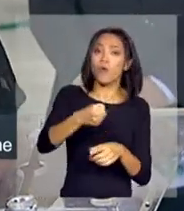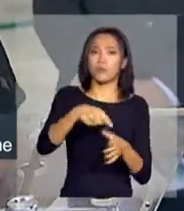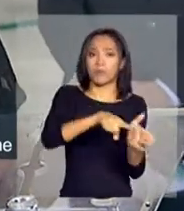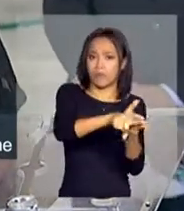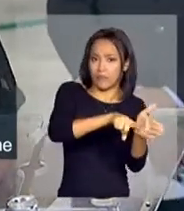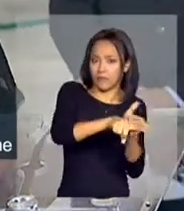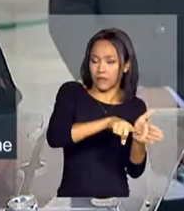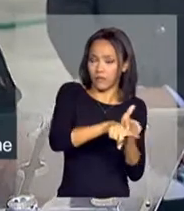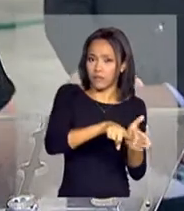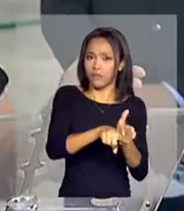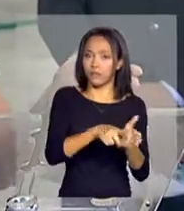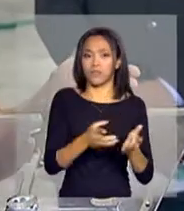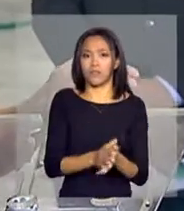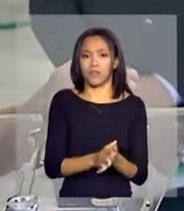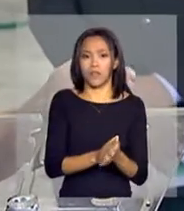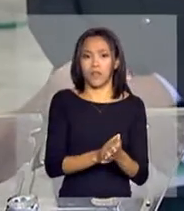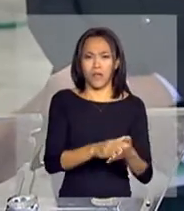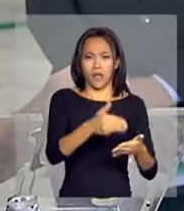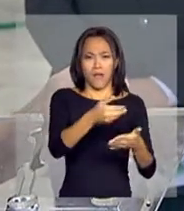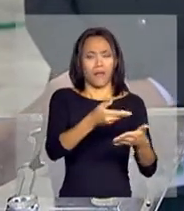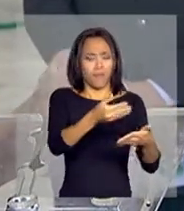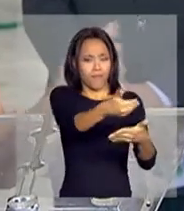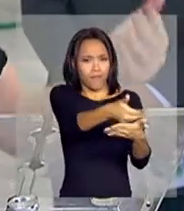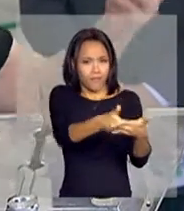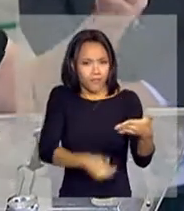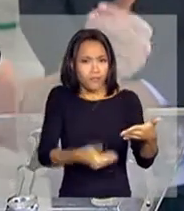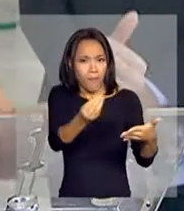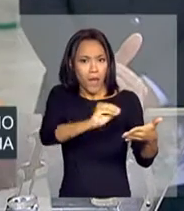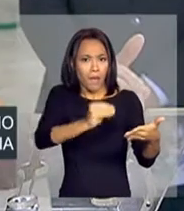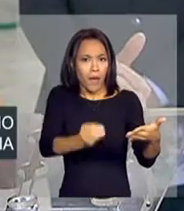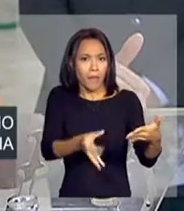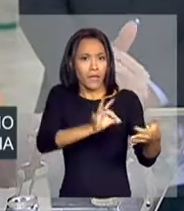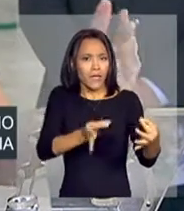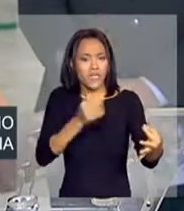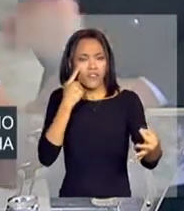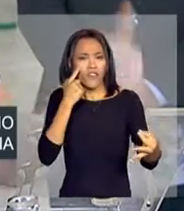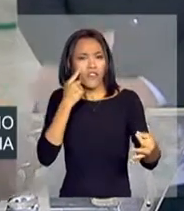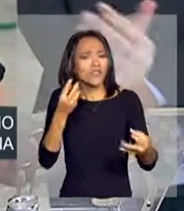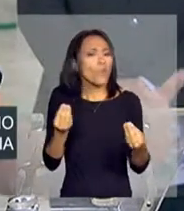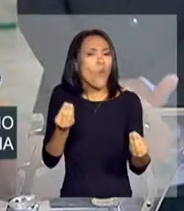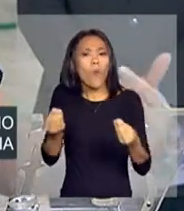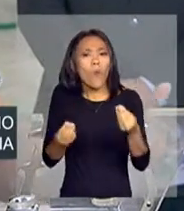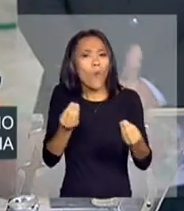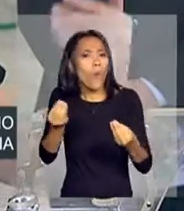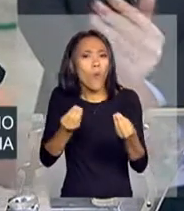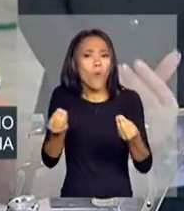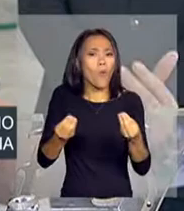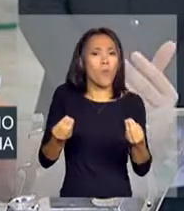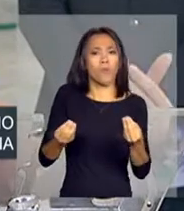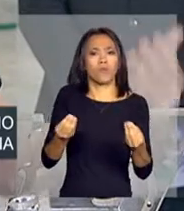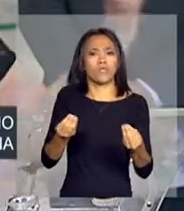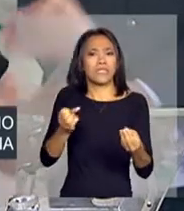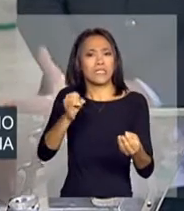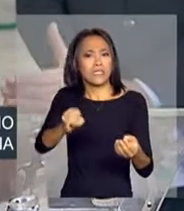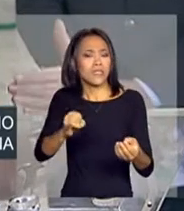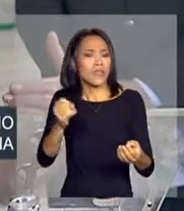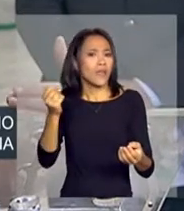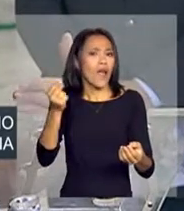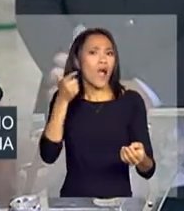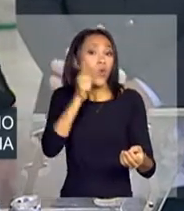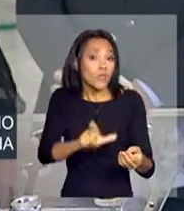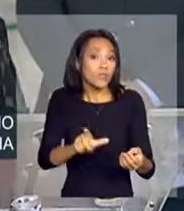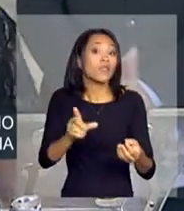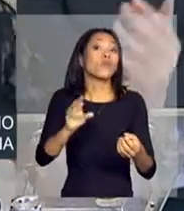ficha por ficha da PNAD e simulou o que aconteceria se o Brasil